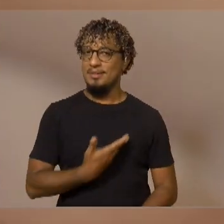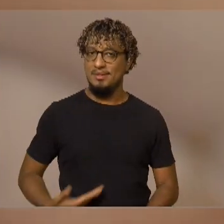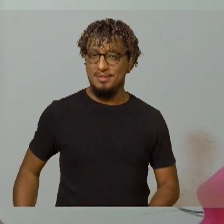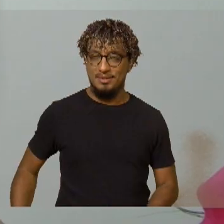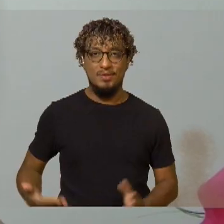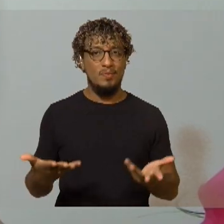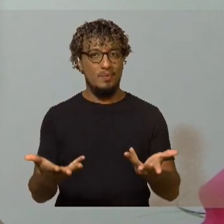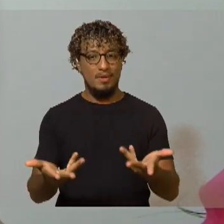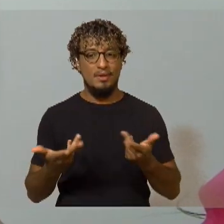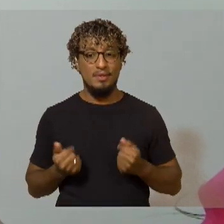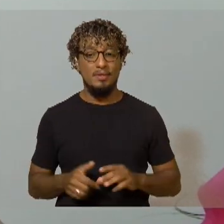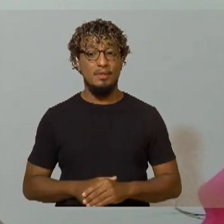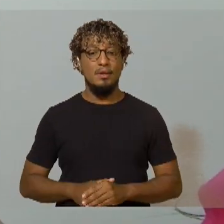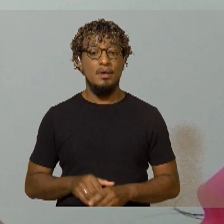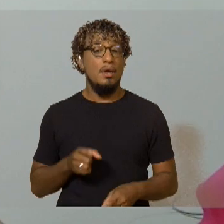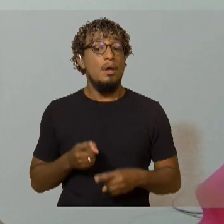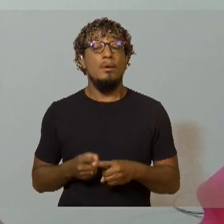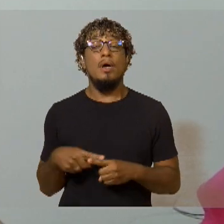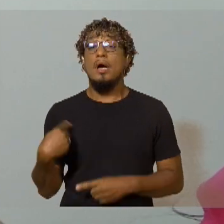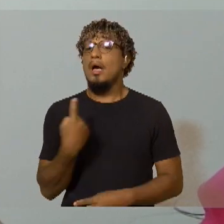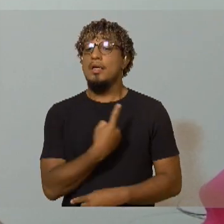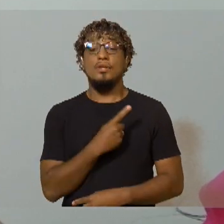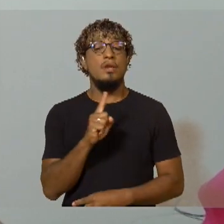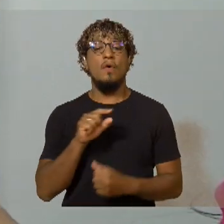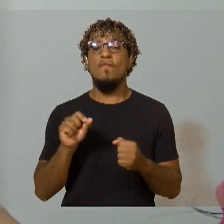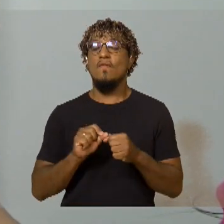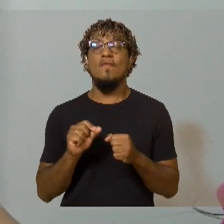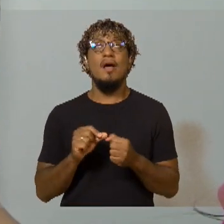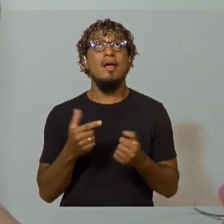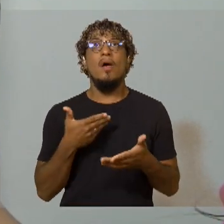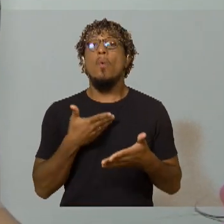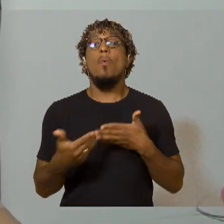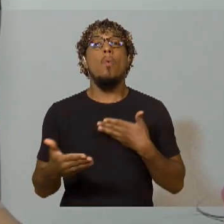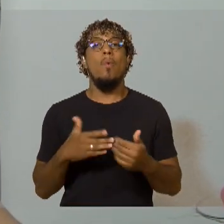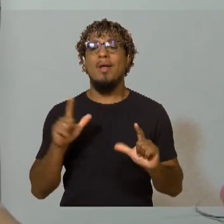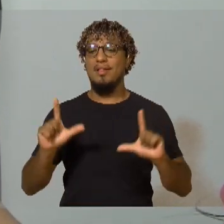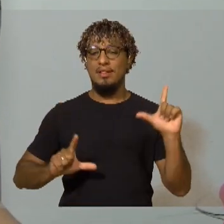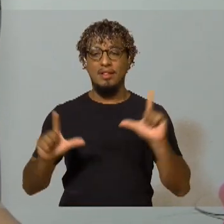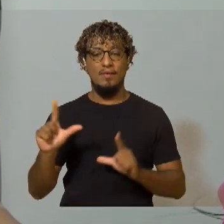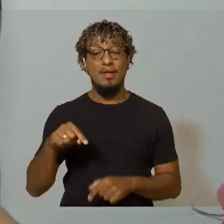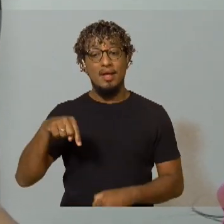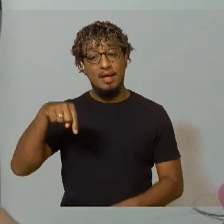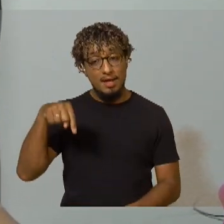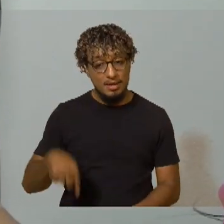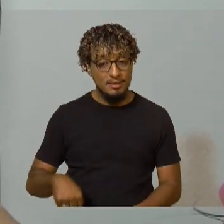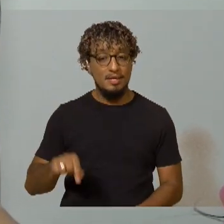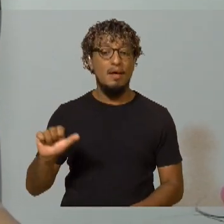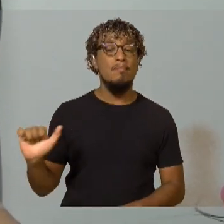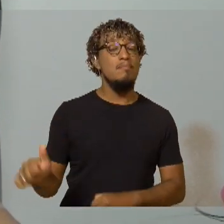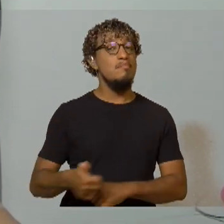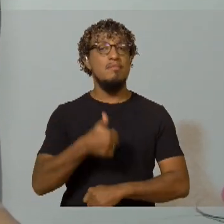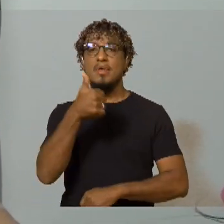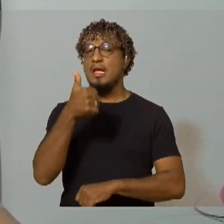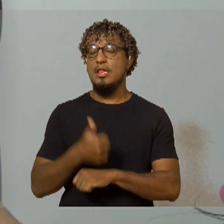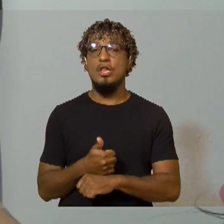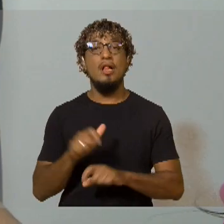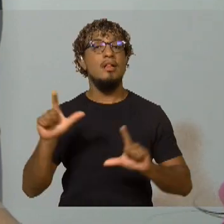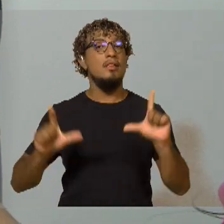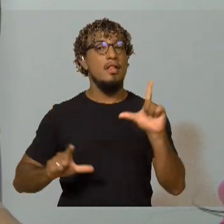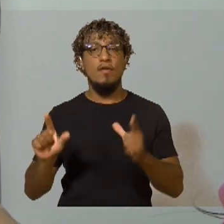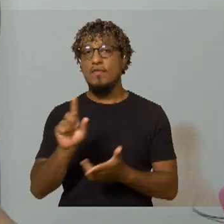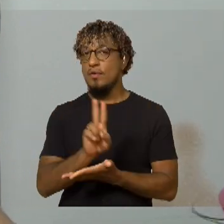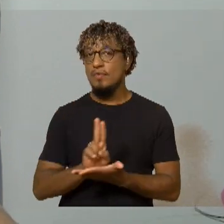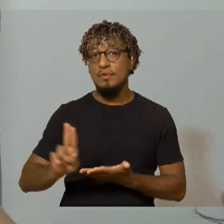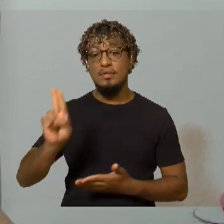qualidade. Porque nós não implantamos uma televisão qualquer. Esta aqui é a melhor TV universitária